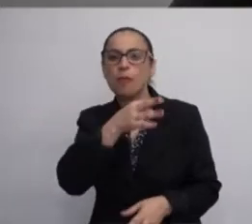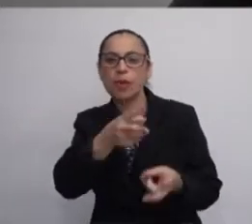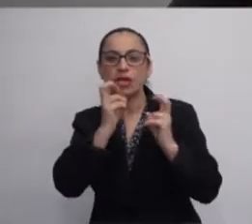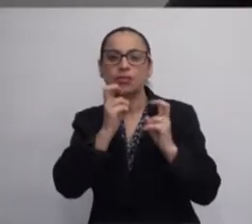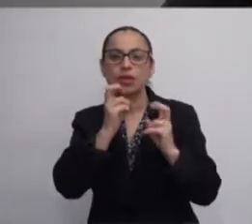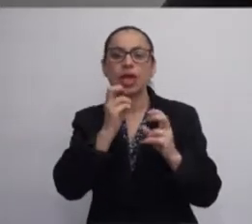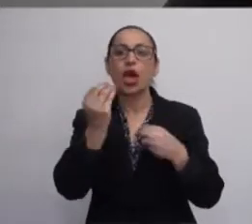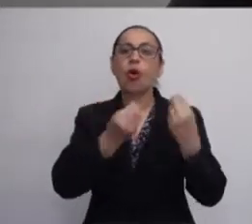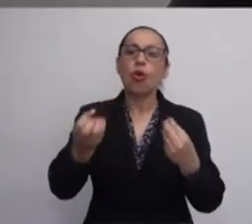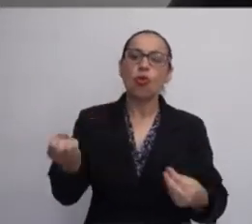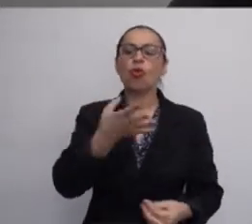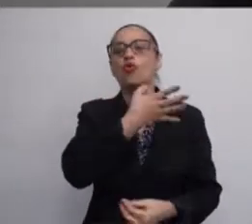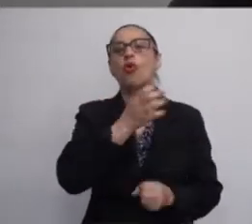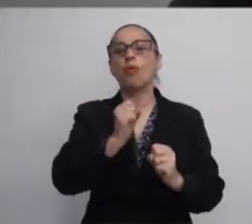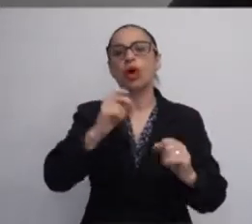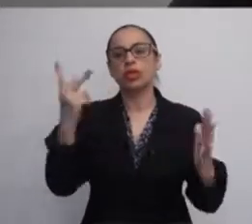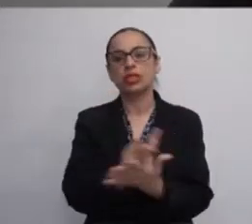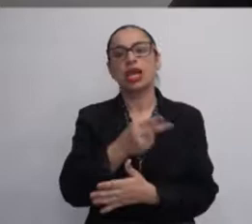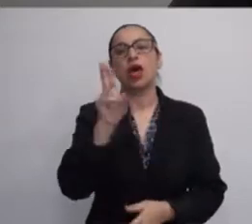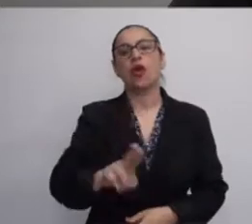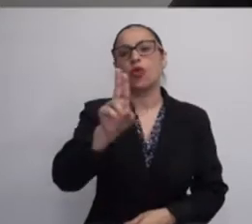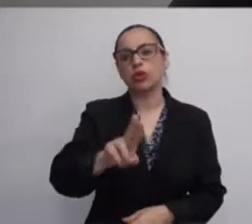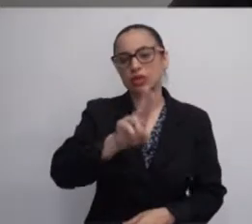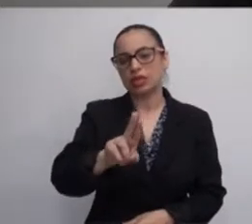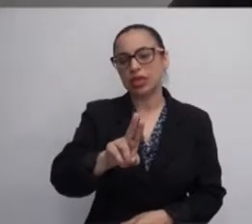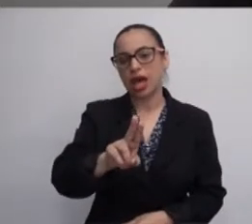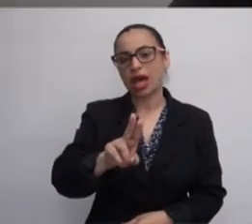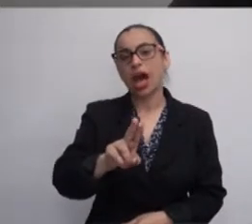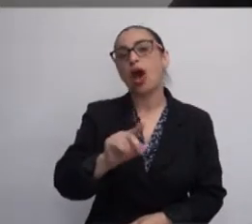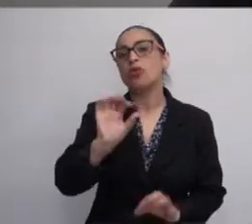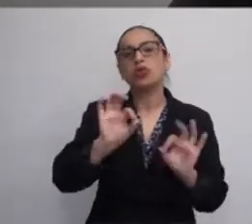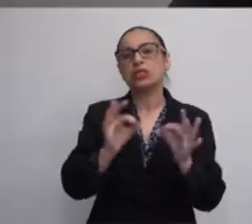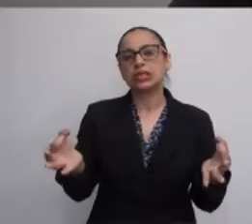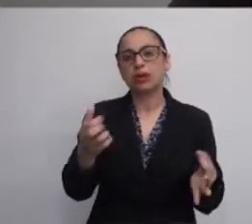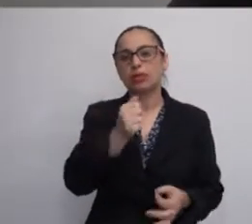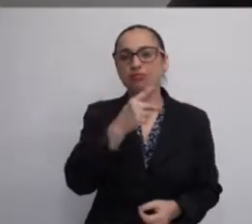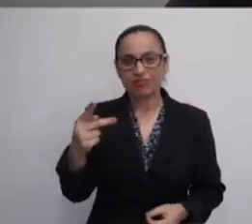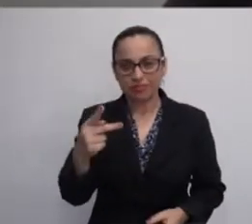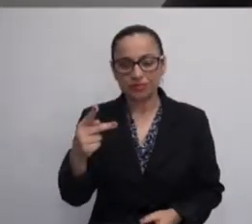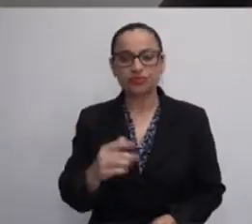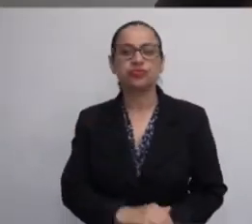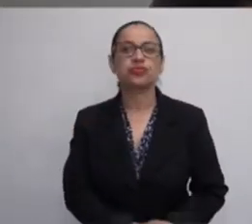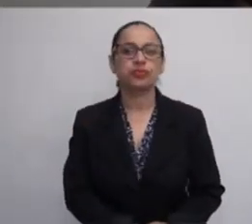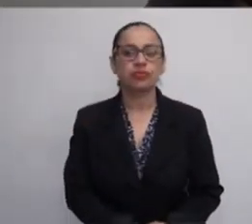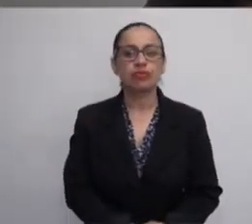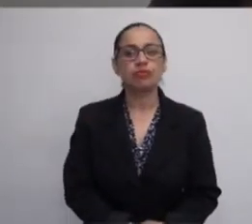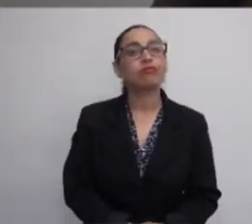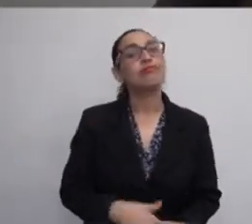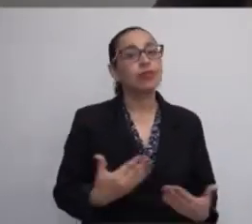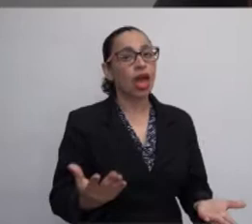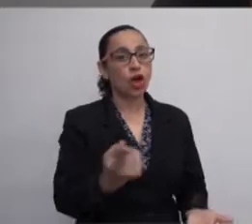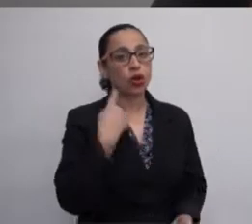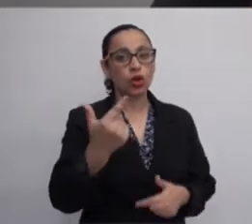inovador pode ser a utilização de um simples aplicativo. Bom, o nosso trabalho